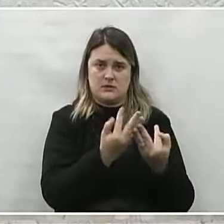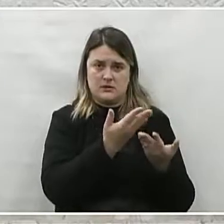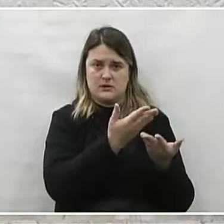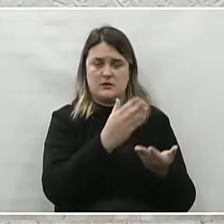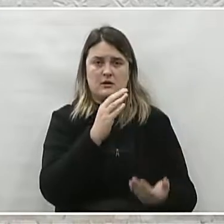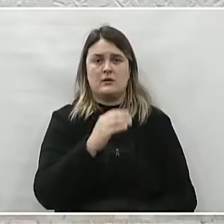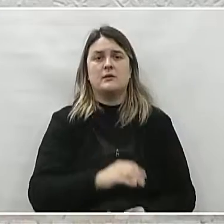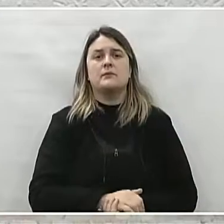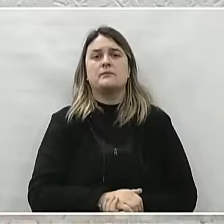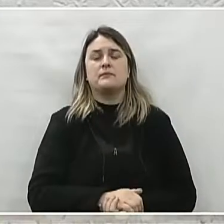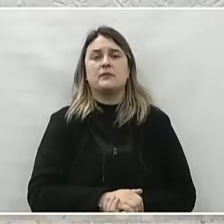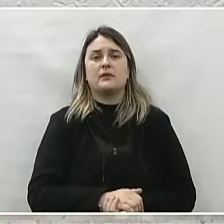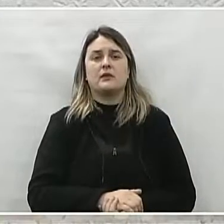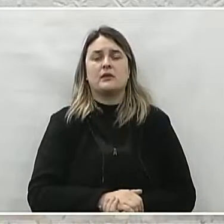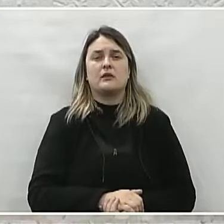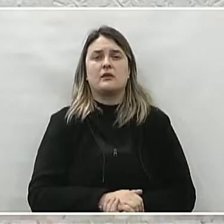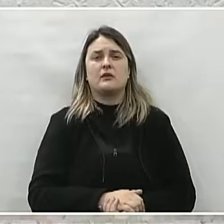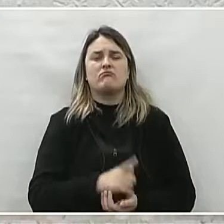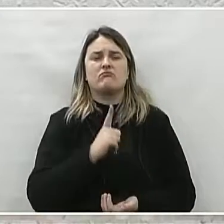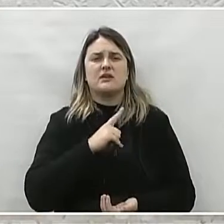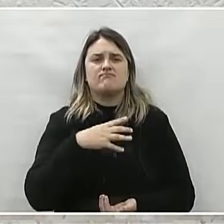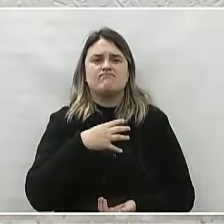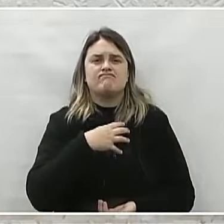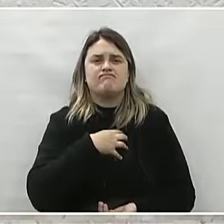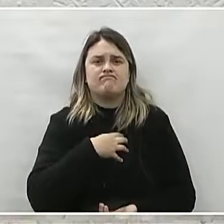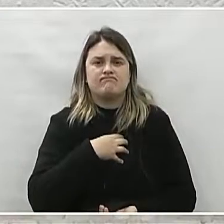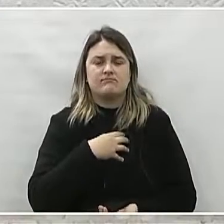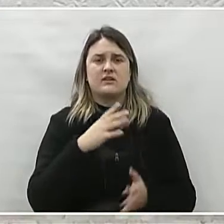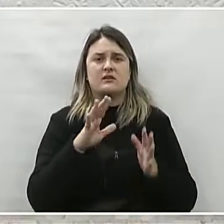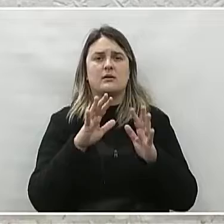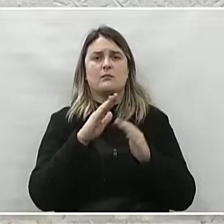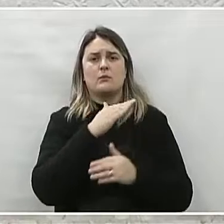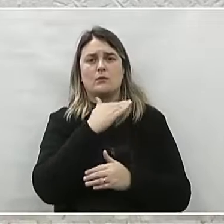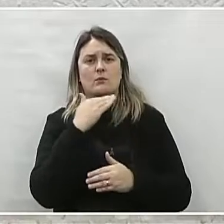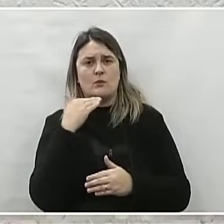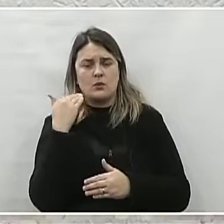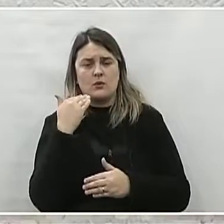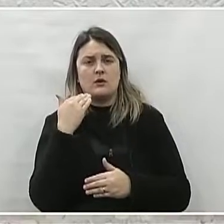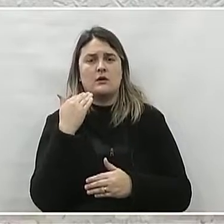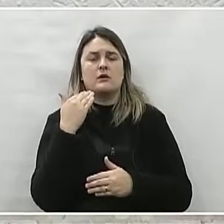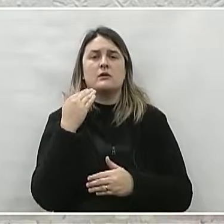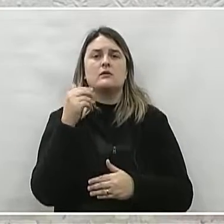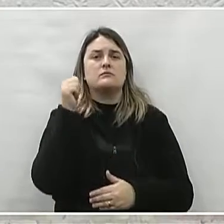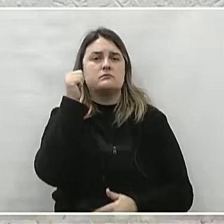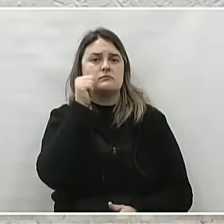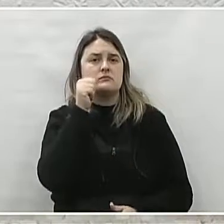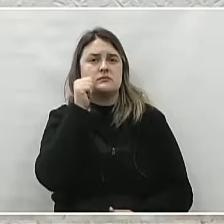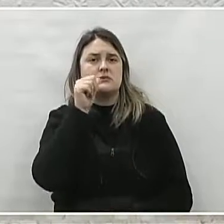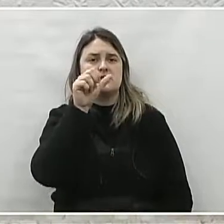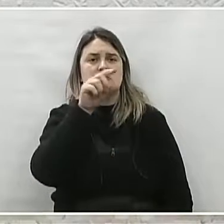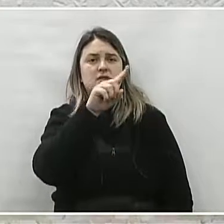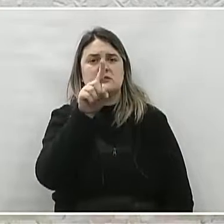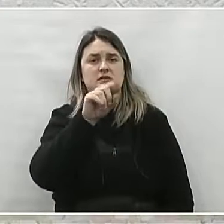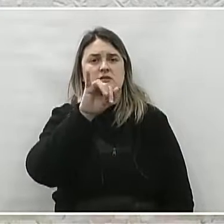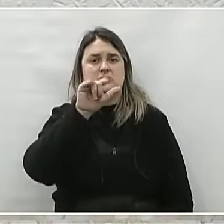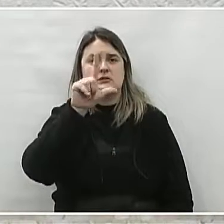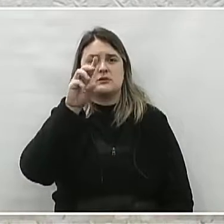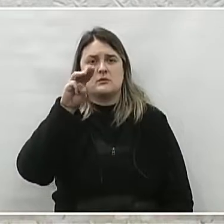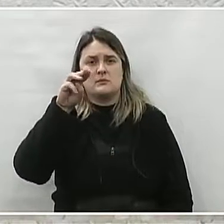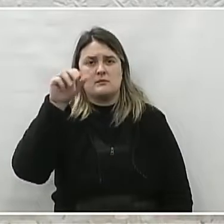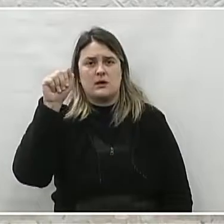Ors, externar seus sentimentos e pesar pelo recente falecimento da Senhora Zilma Ors.